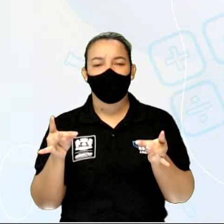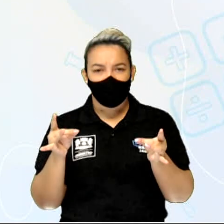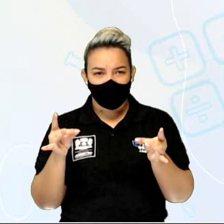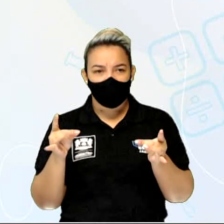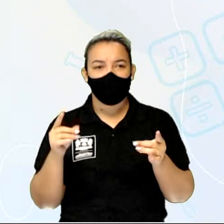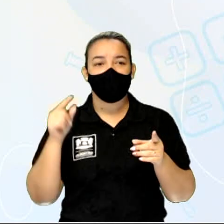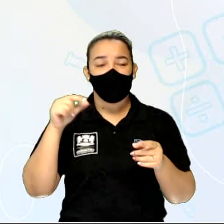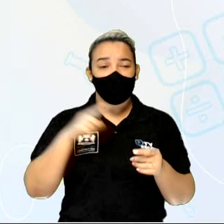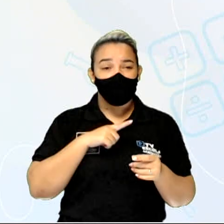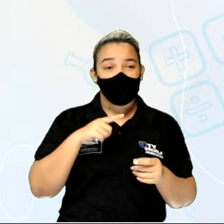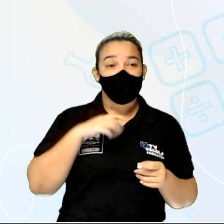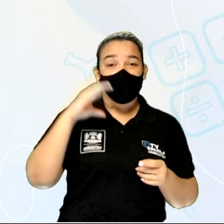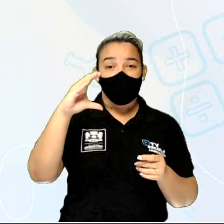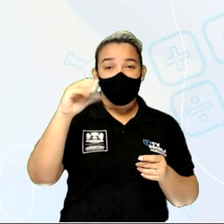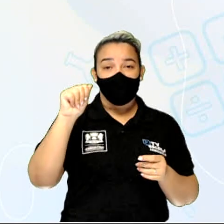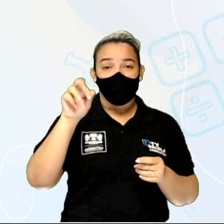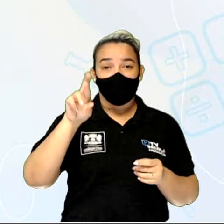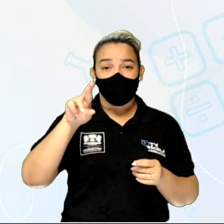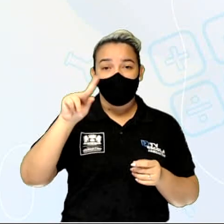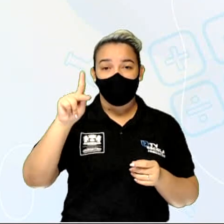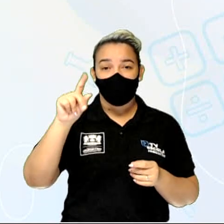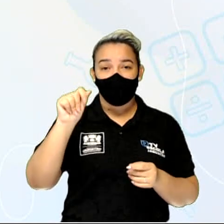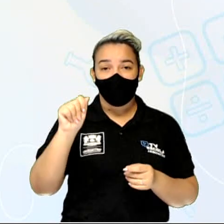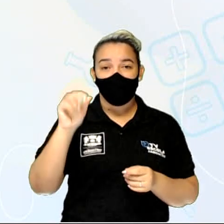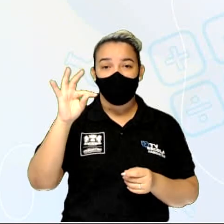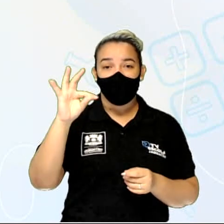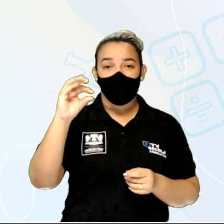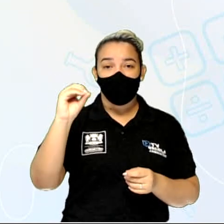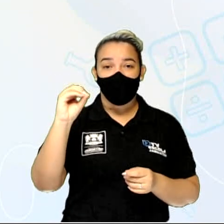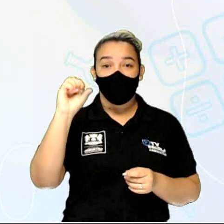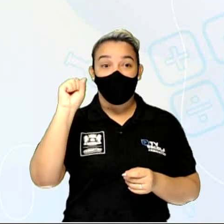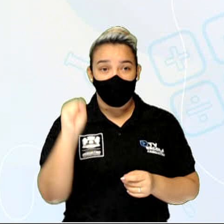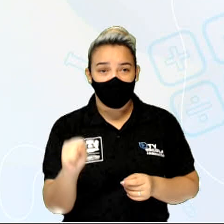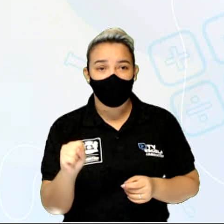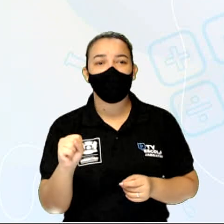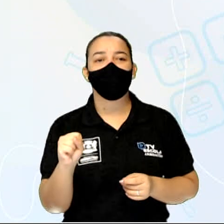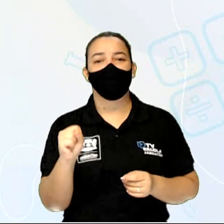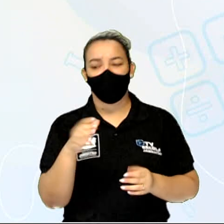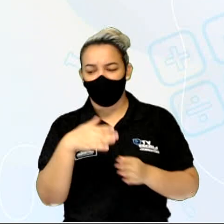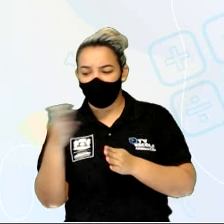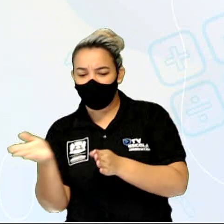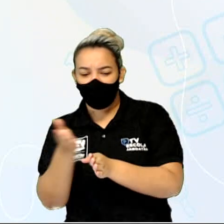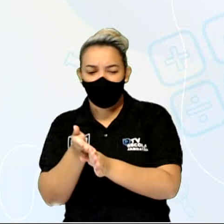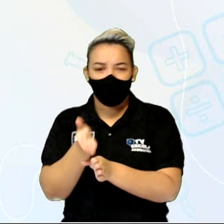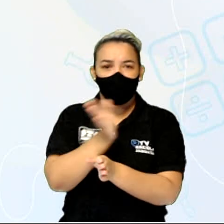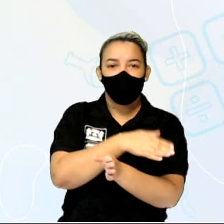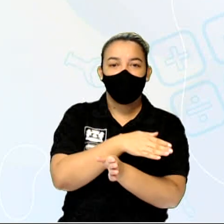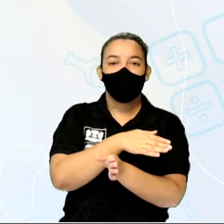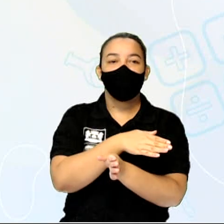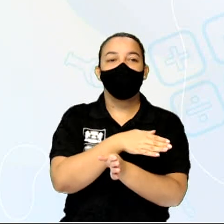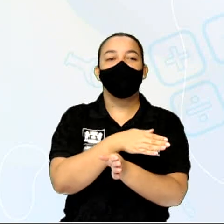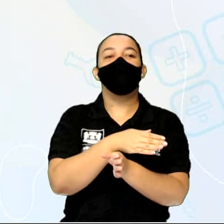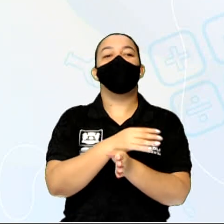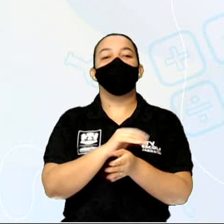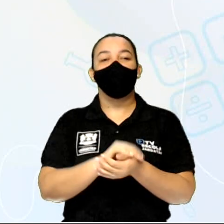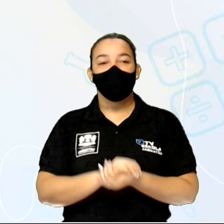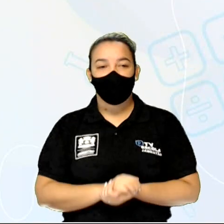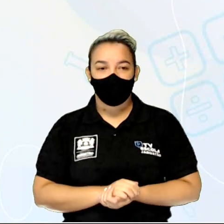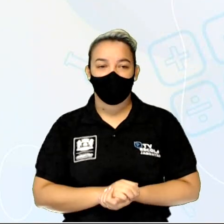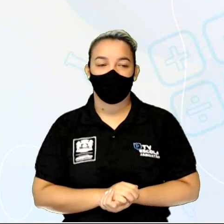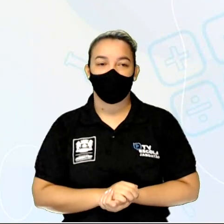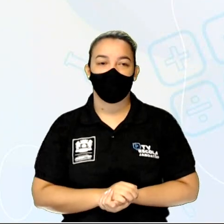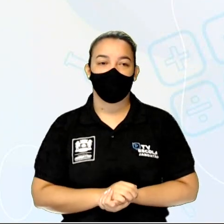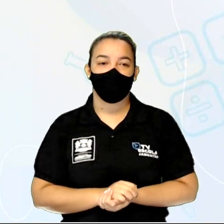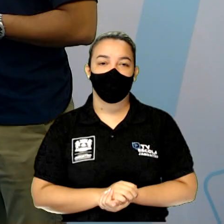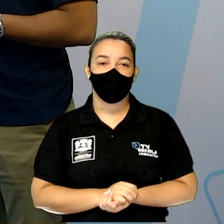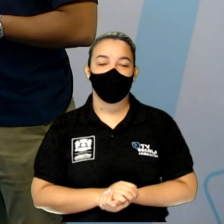Cárpatos, na Península Balcânica, entre o Mar Adriático e o Mar Negro. O Cáucaso, entre o Mar Negro e o Mar Cáspio.